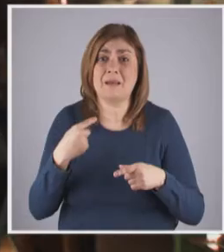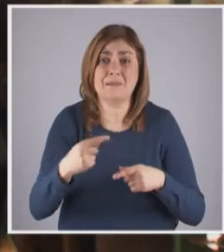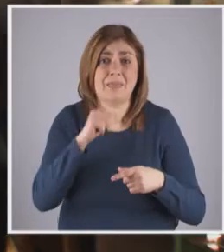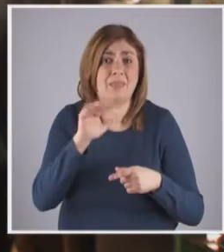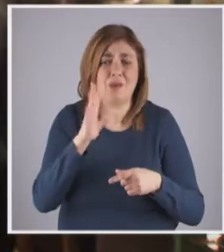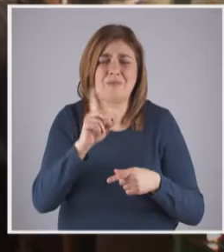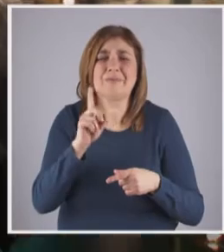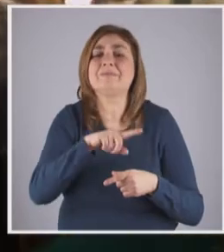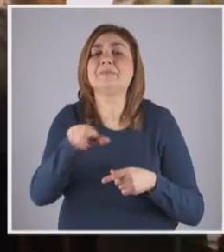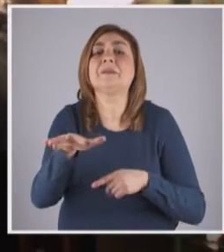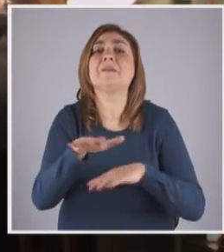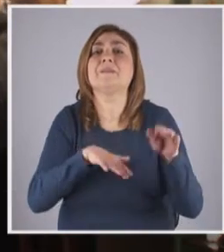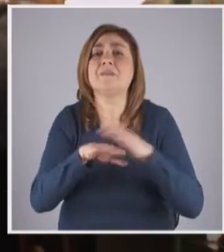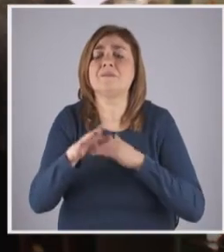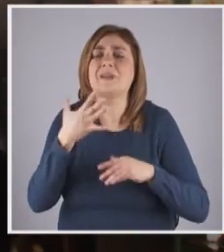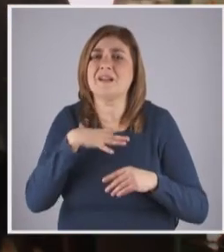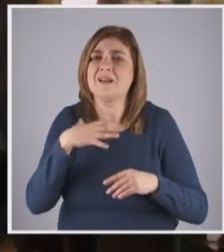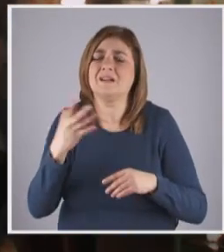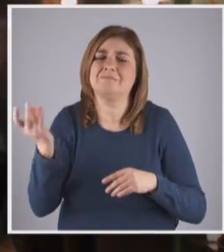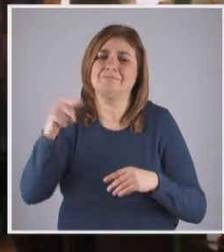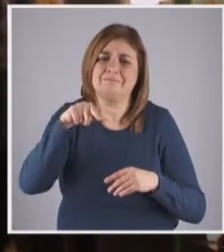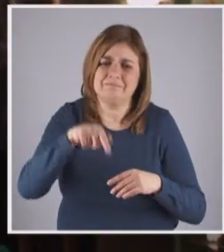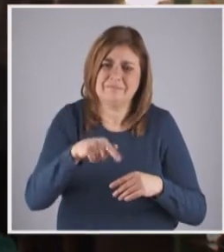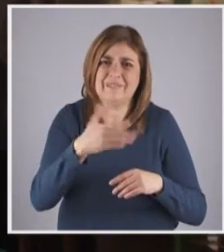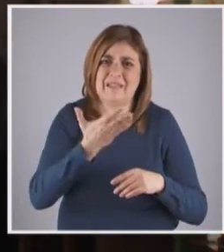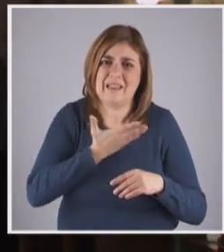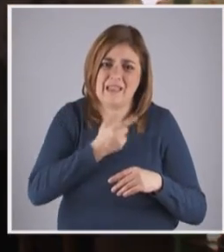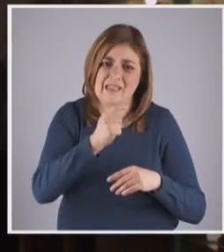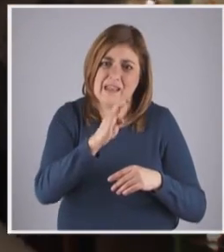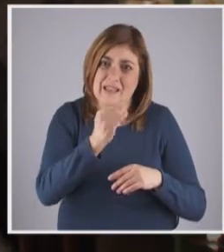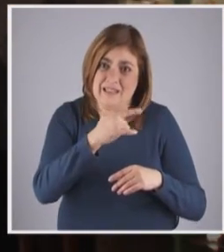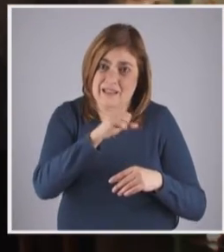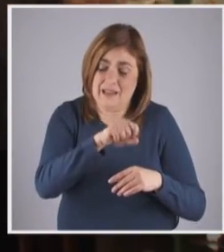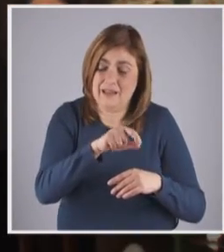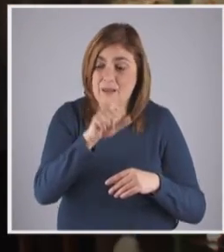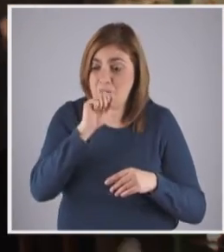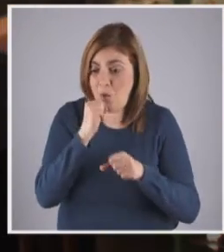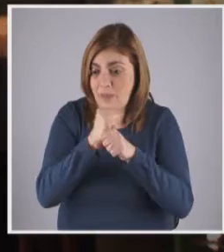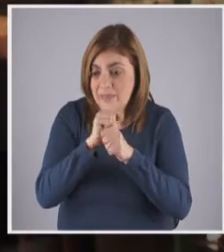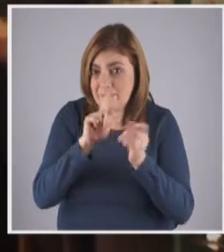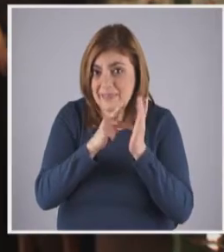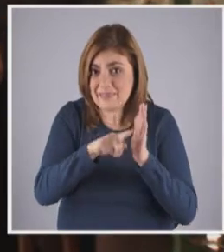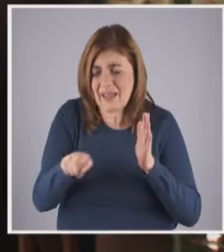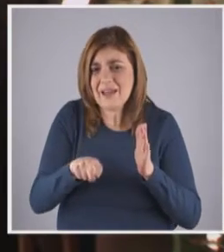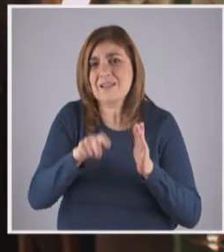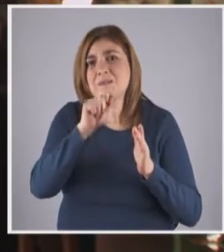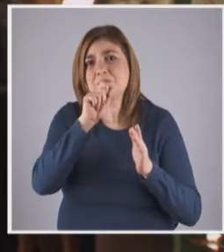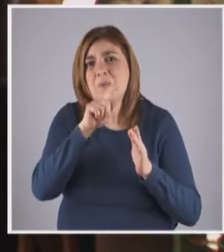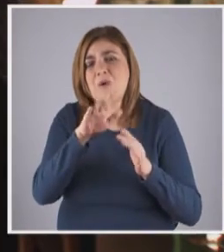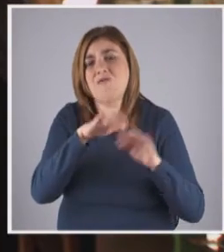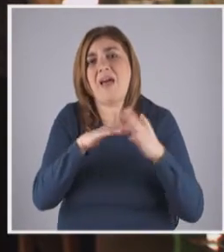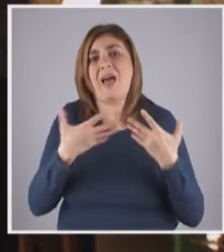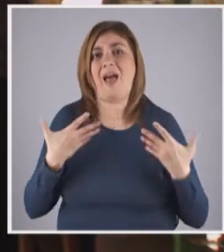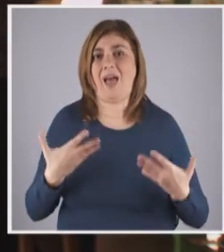E o que nós fazemos é trazer o design para poder trabalhar estas técnicas, mas de modo a que sejam utilizadas